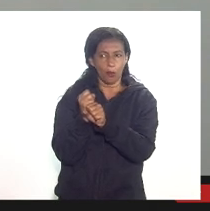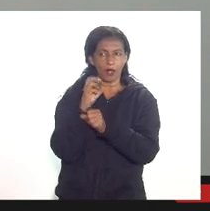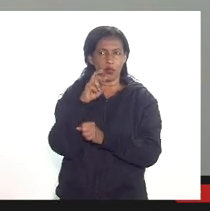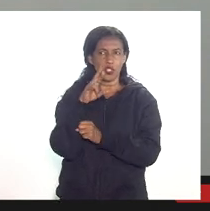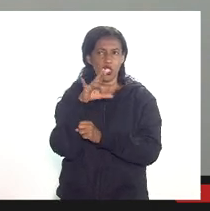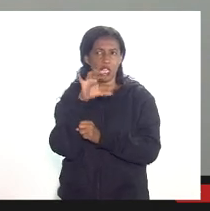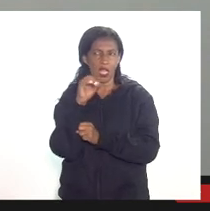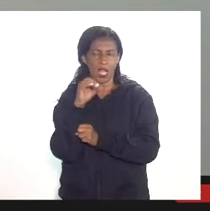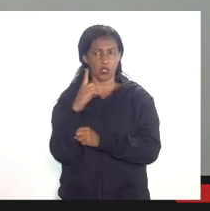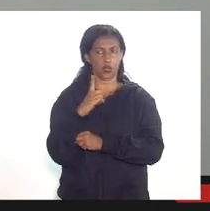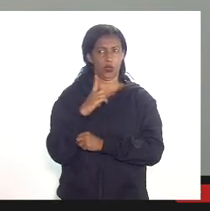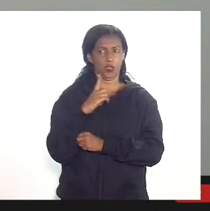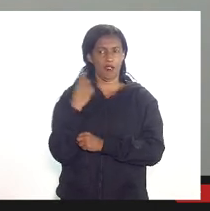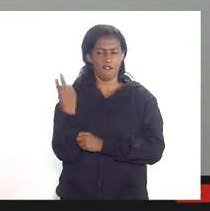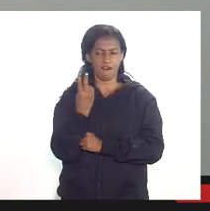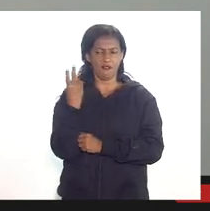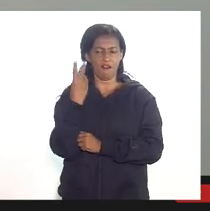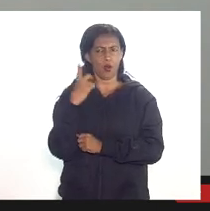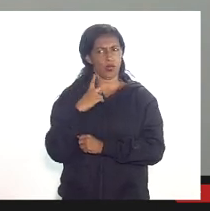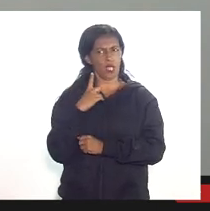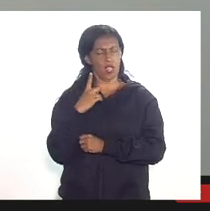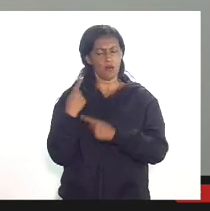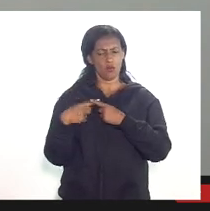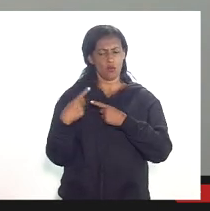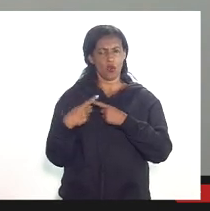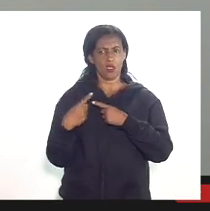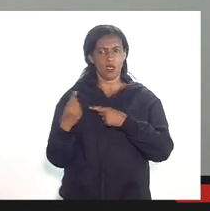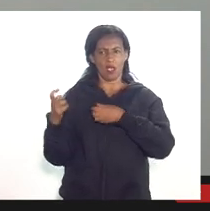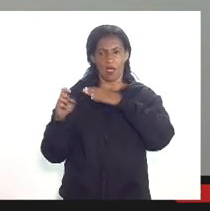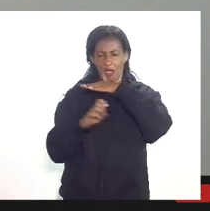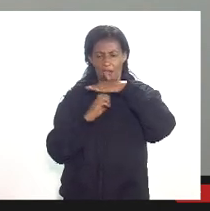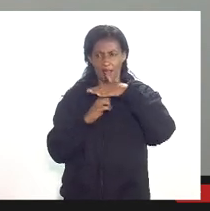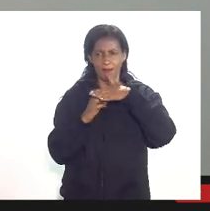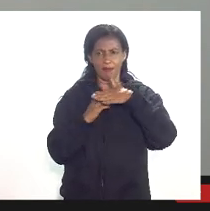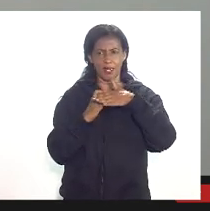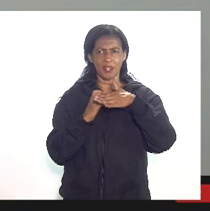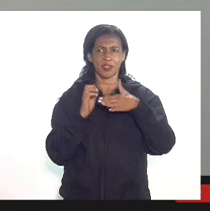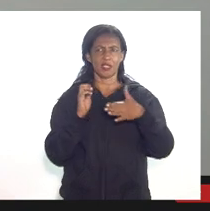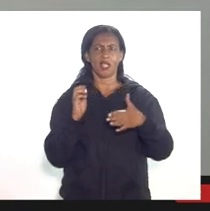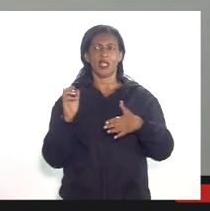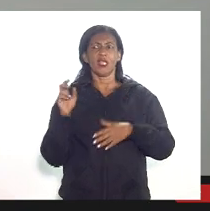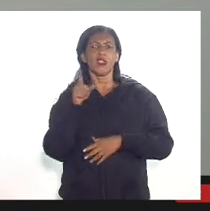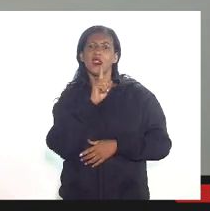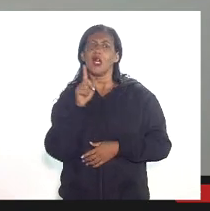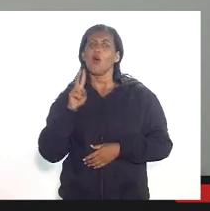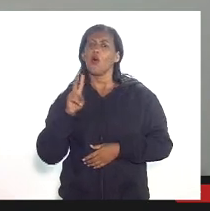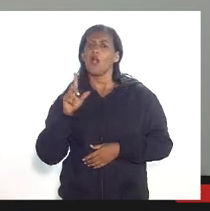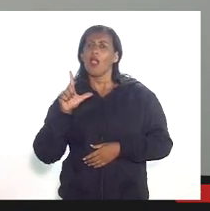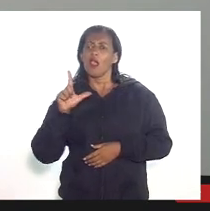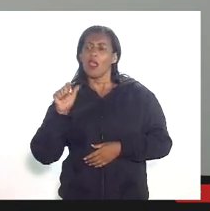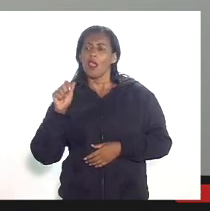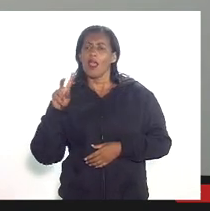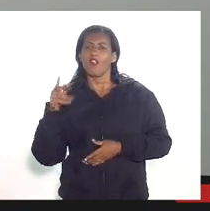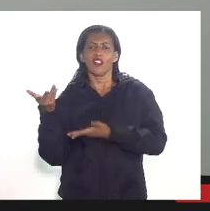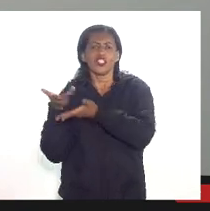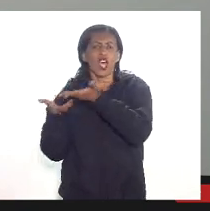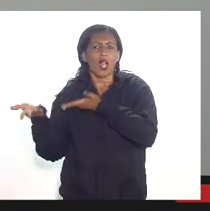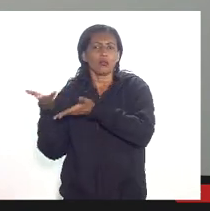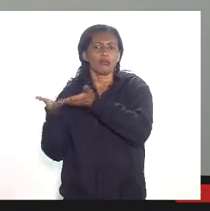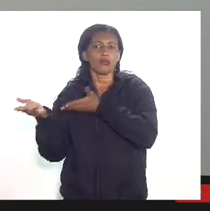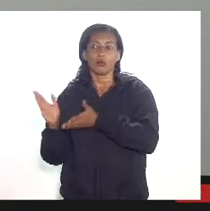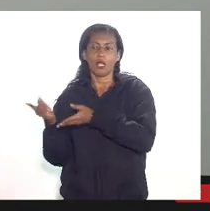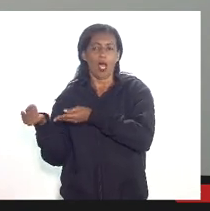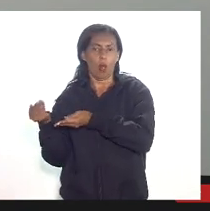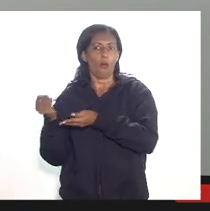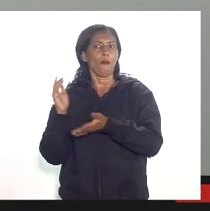valor sim até porque a empresa recebeu de volta alguns valores no âmbito do Lava Jato bom e aí quando começa essa brincadeira